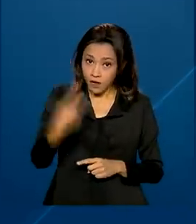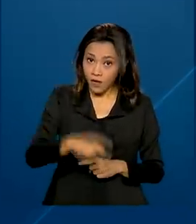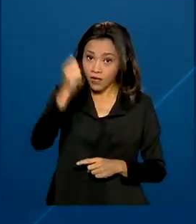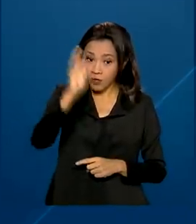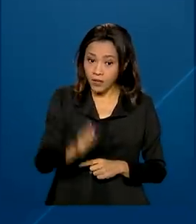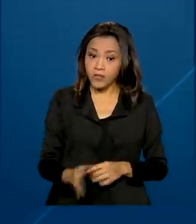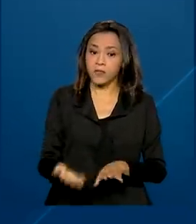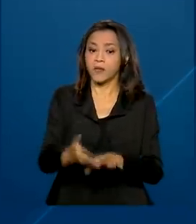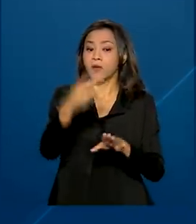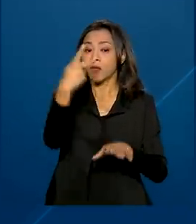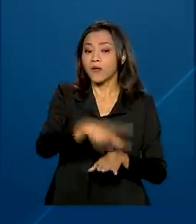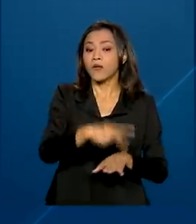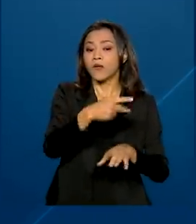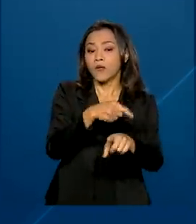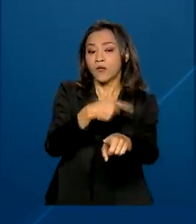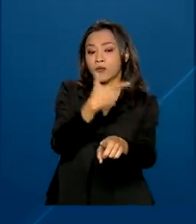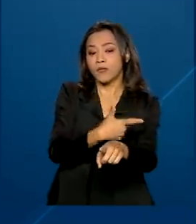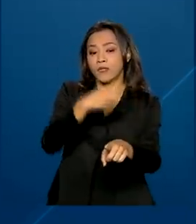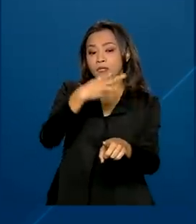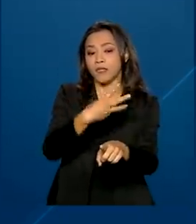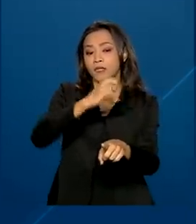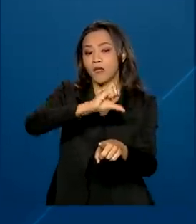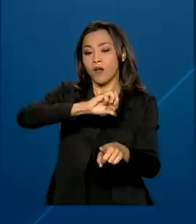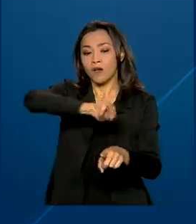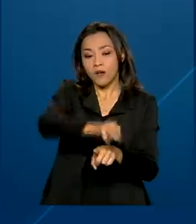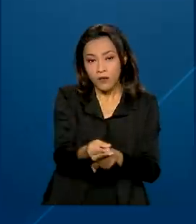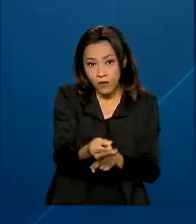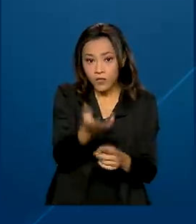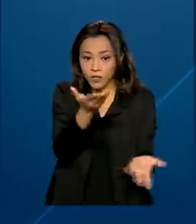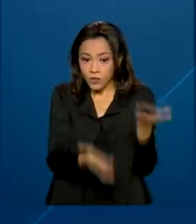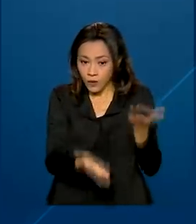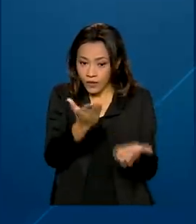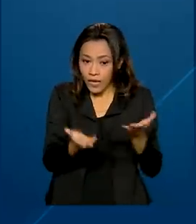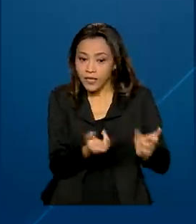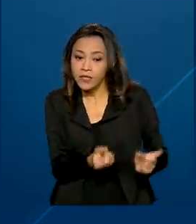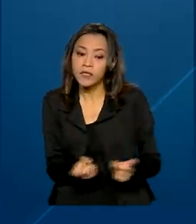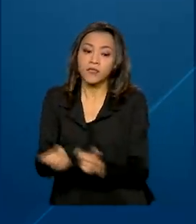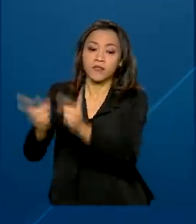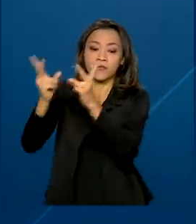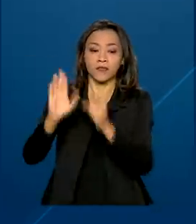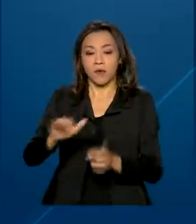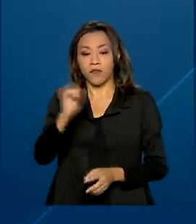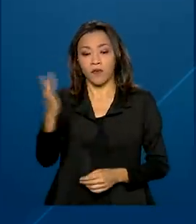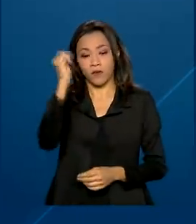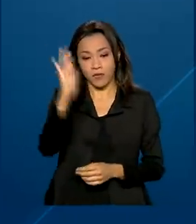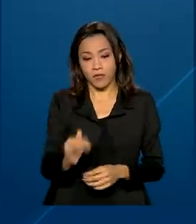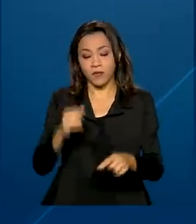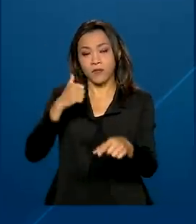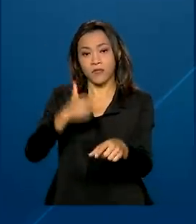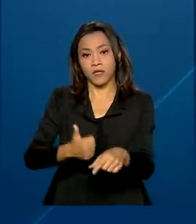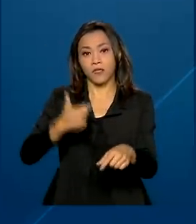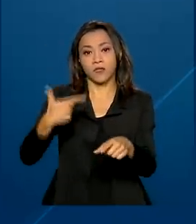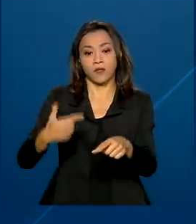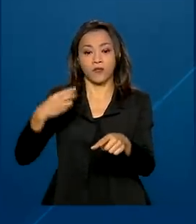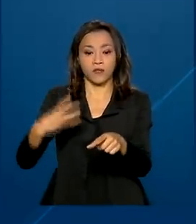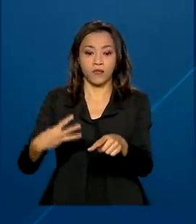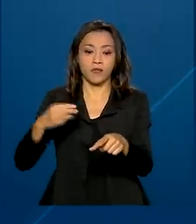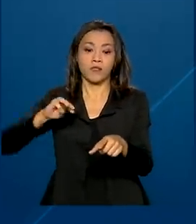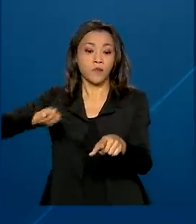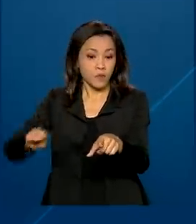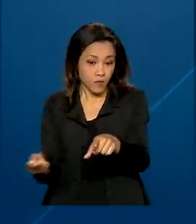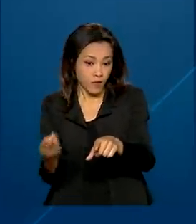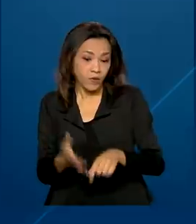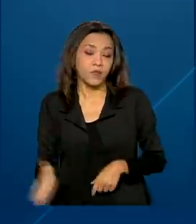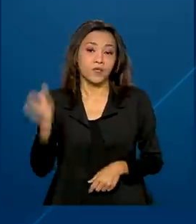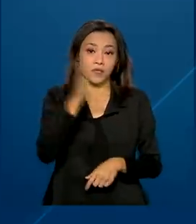239 milhões de toneladas e exportou 123 milhões de toneladas de grãos. O